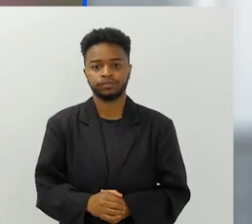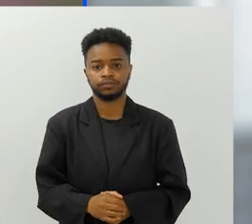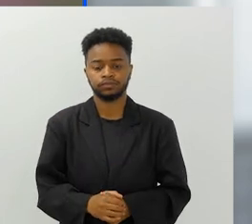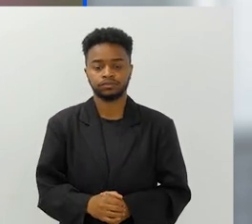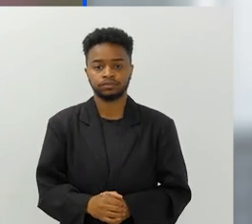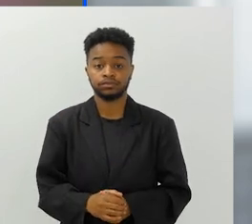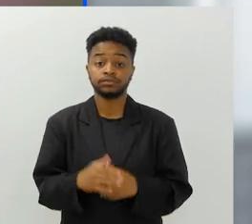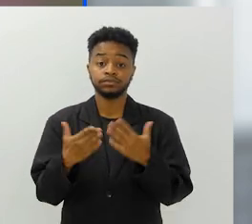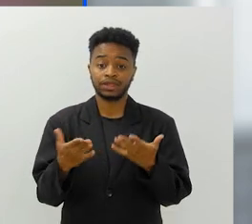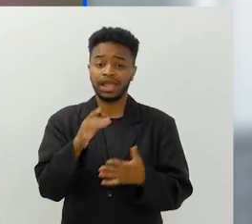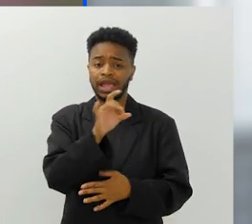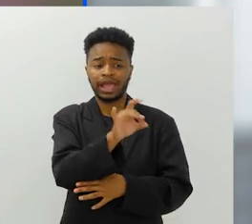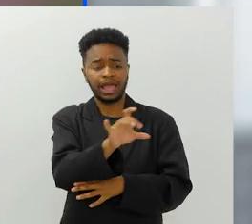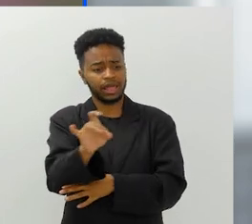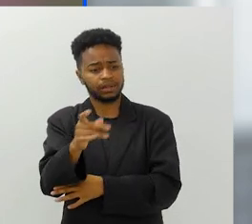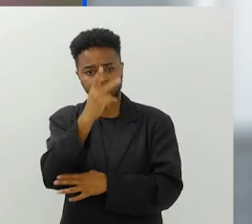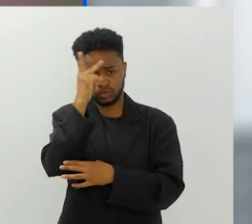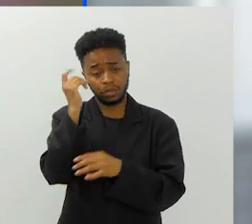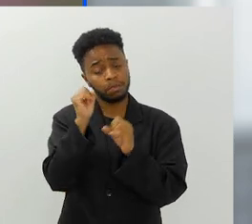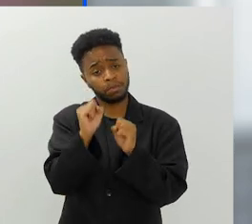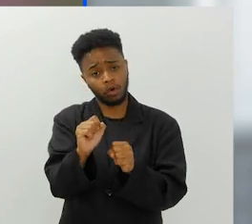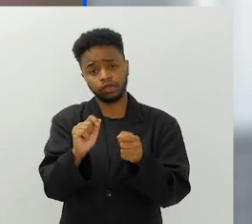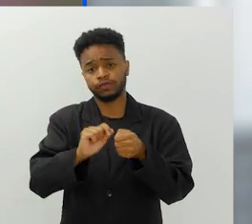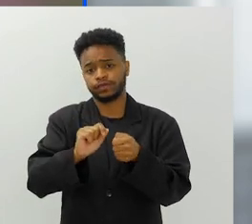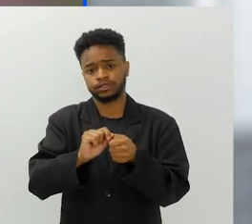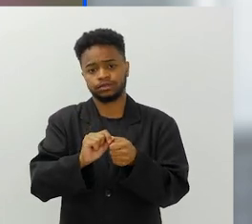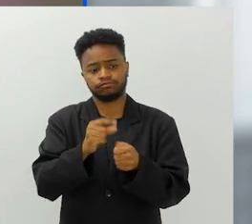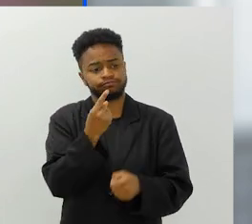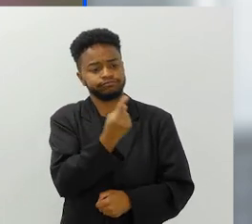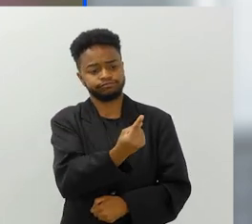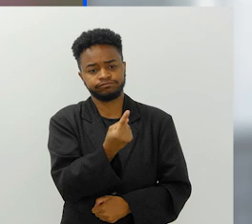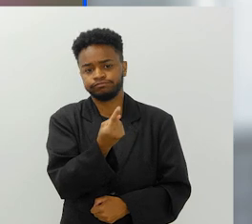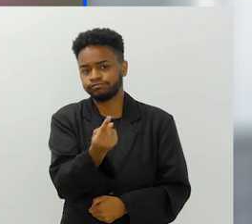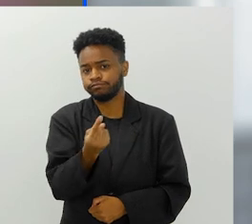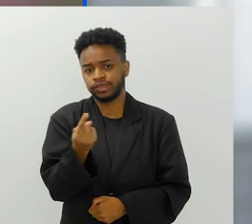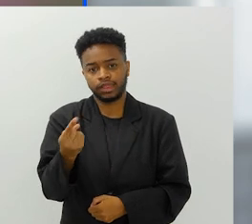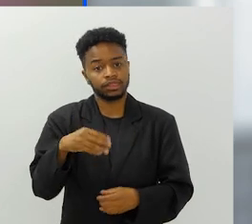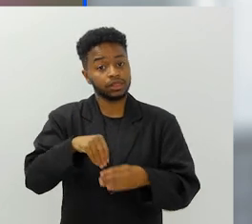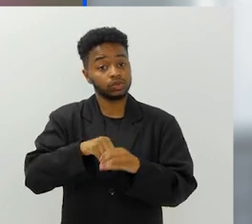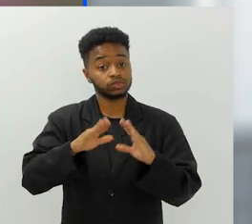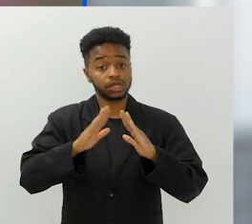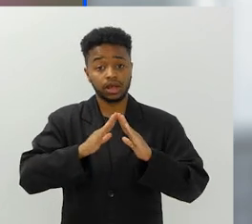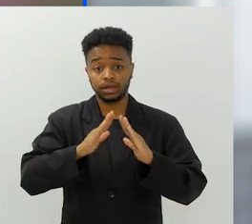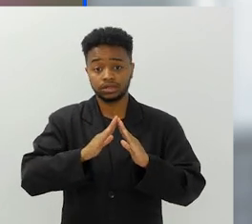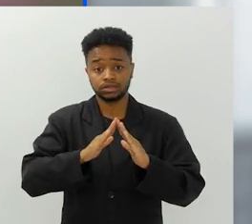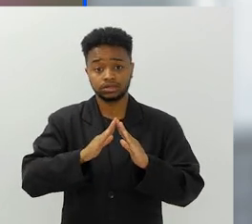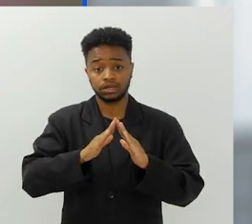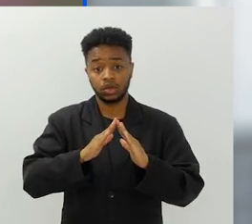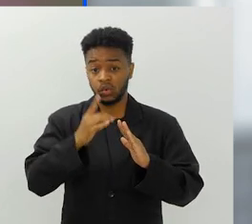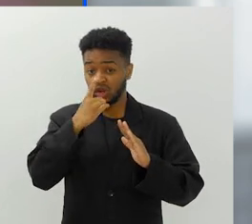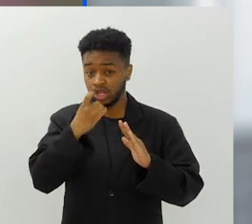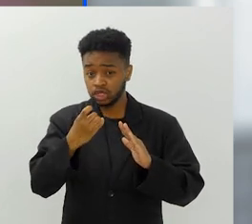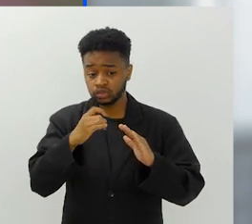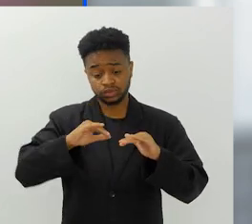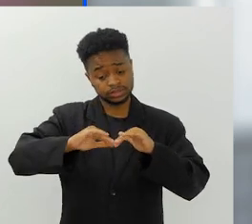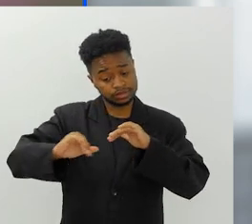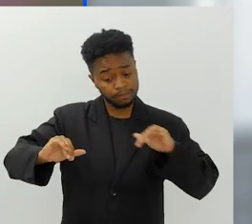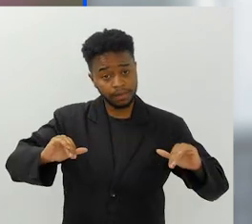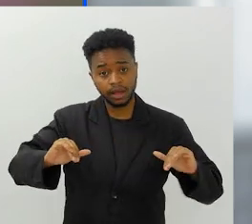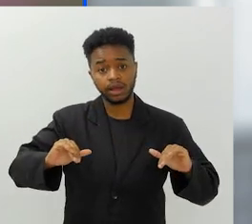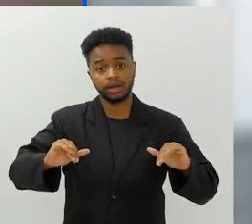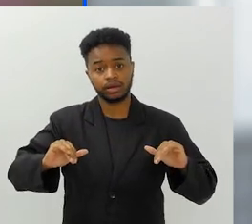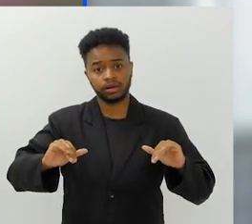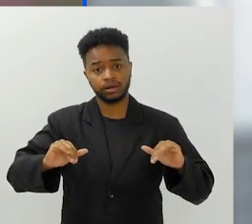reciclar. Cada um de nós pode fazer isso, individualmente, dentro da sua casa. Separe seu